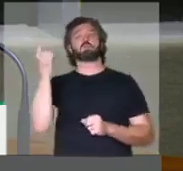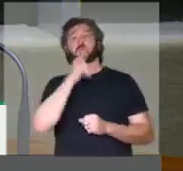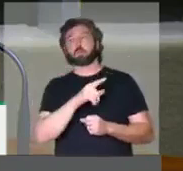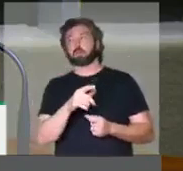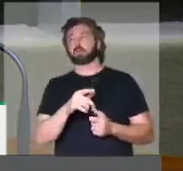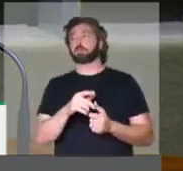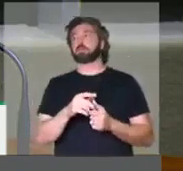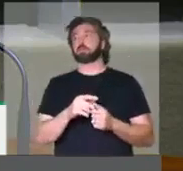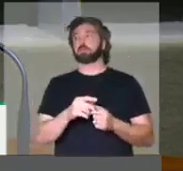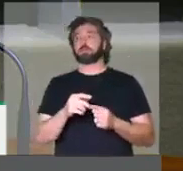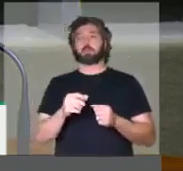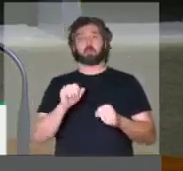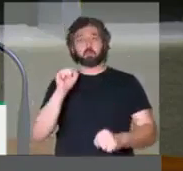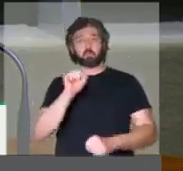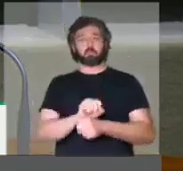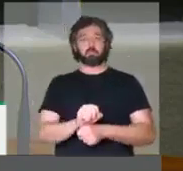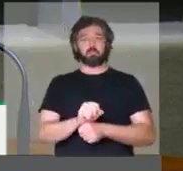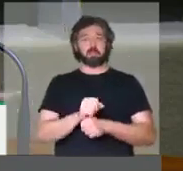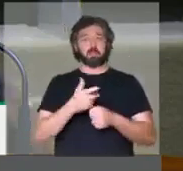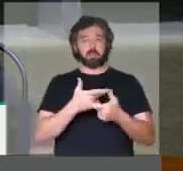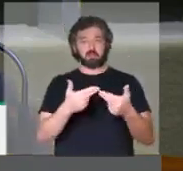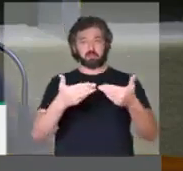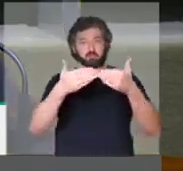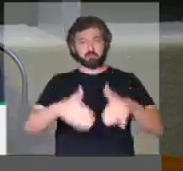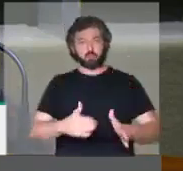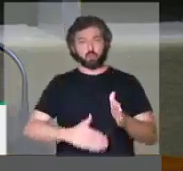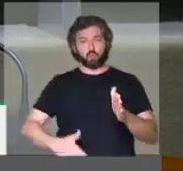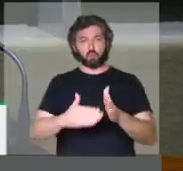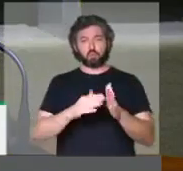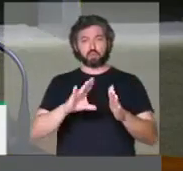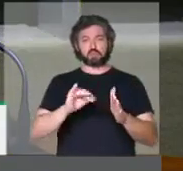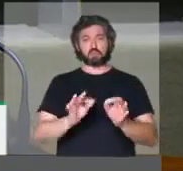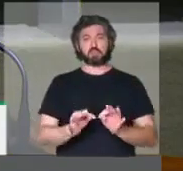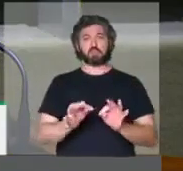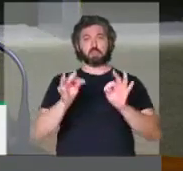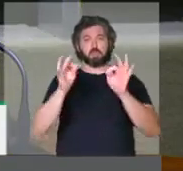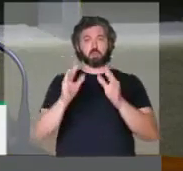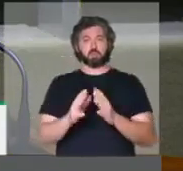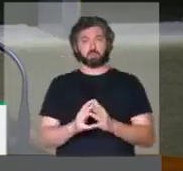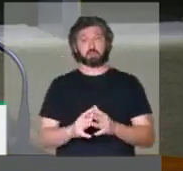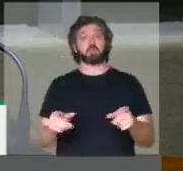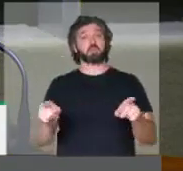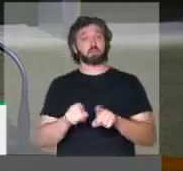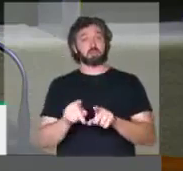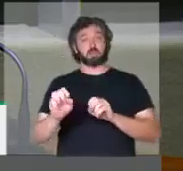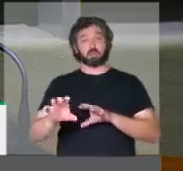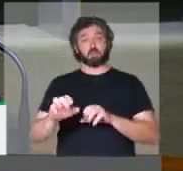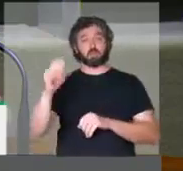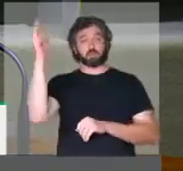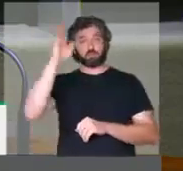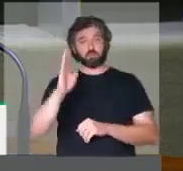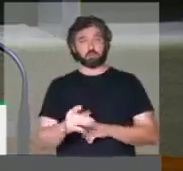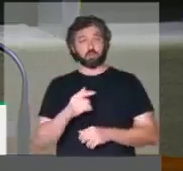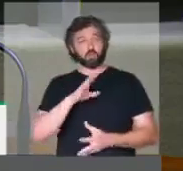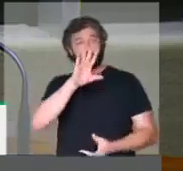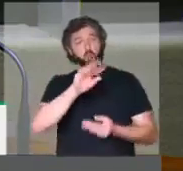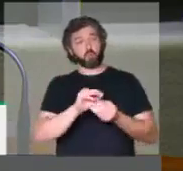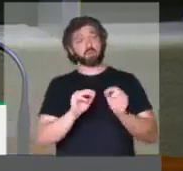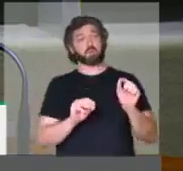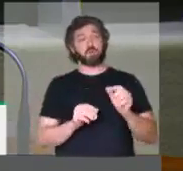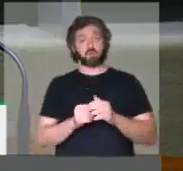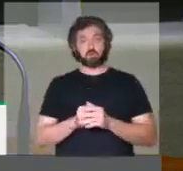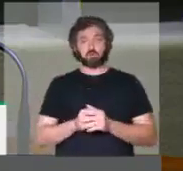possamos barrar esse processo de destruição da ciência e tecnologia e da educação em nosso país. Eu concluo, senhor presidente,